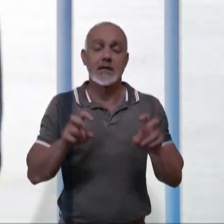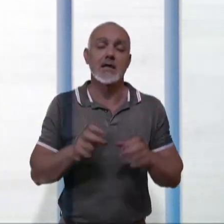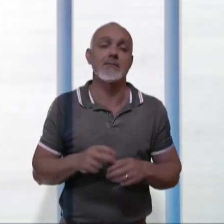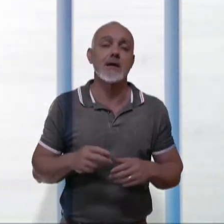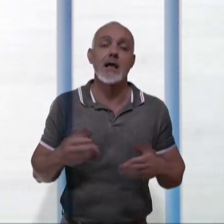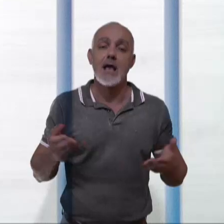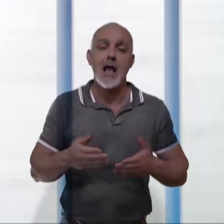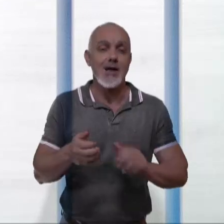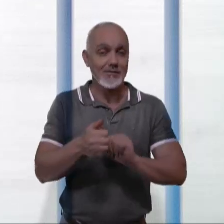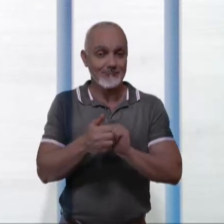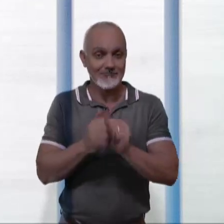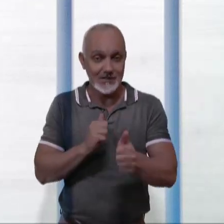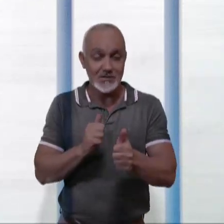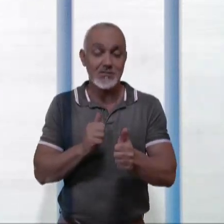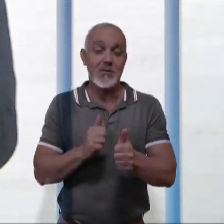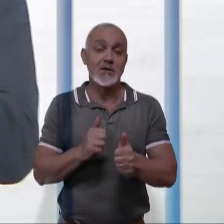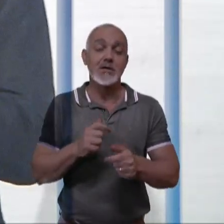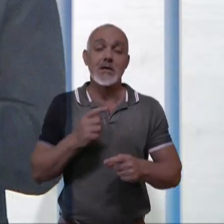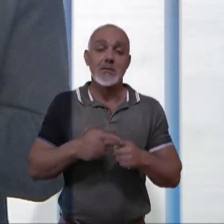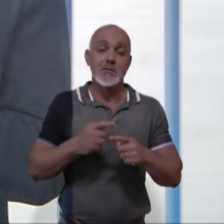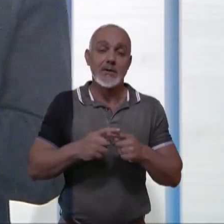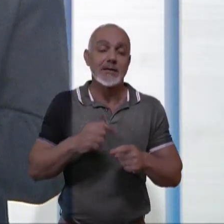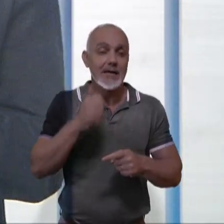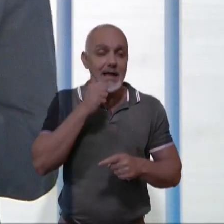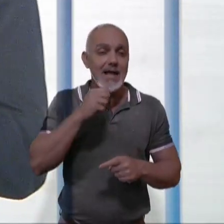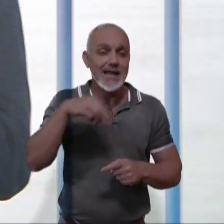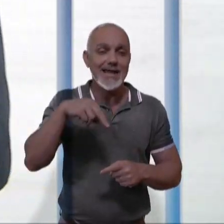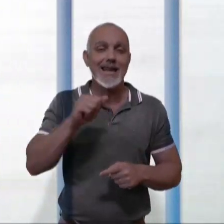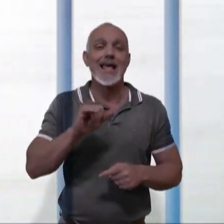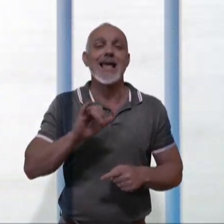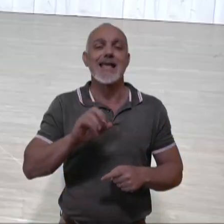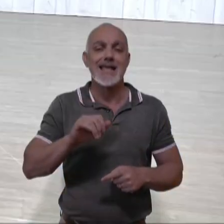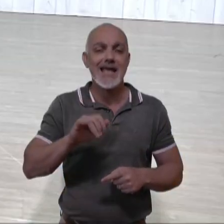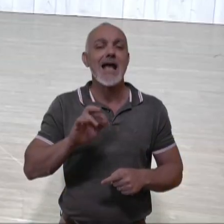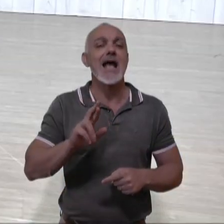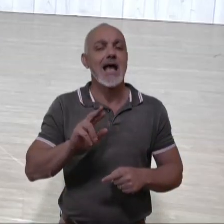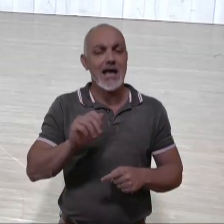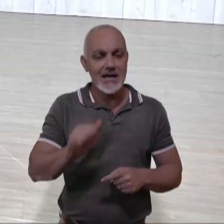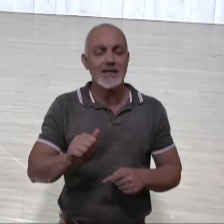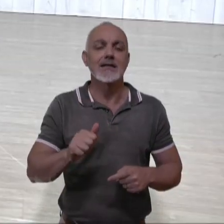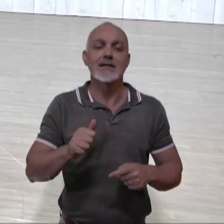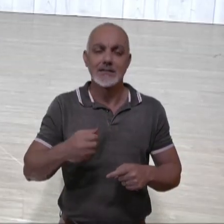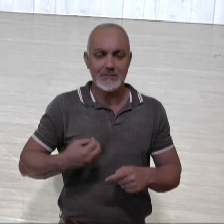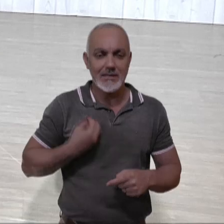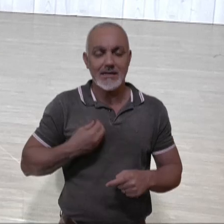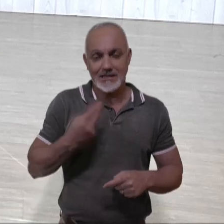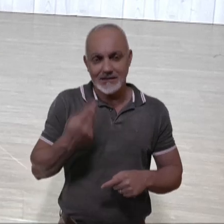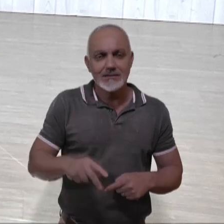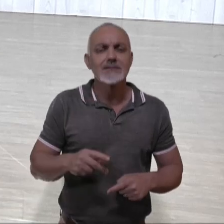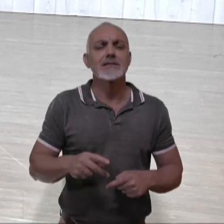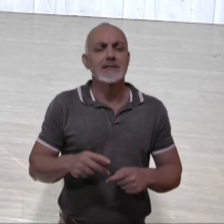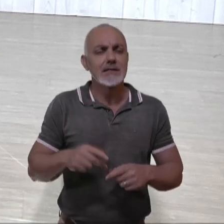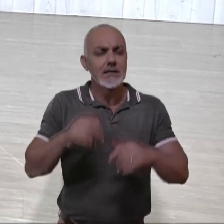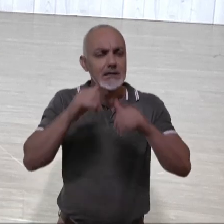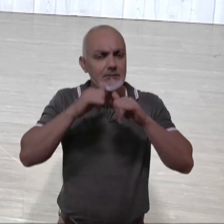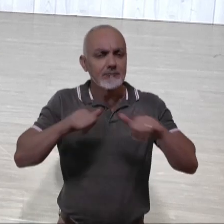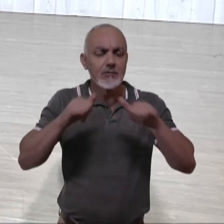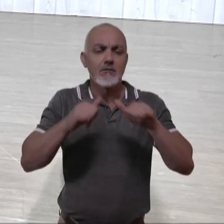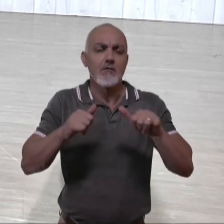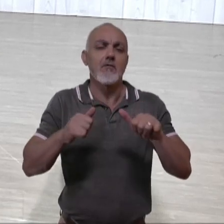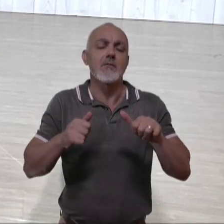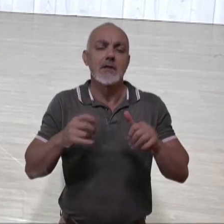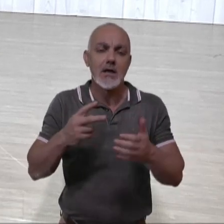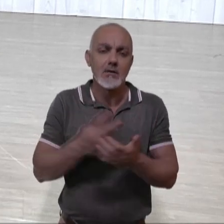esporte agora, porque a Nayara Chaya já está com a gente aqui no estúdio. Ela já vai atualizar sobre o que